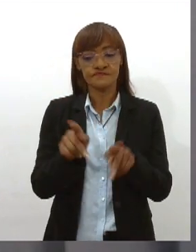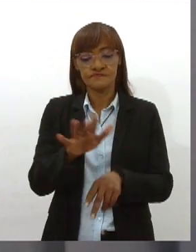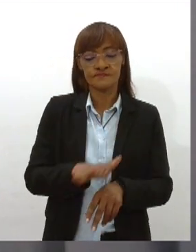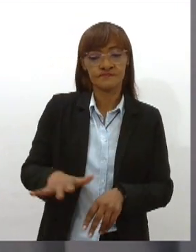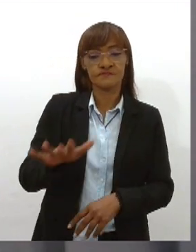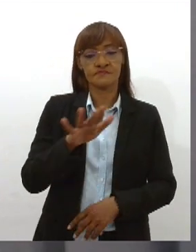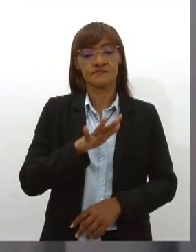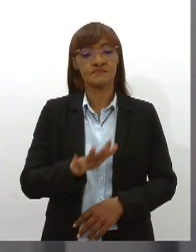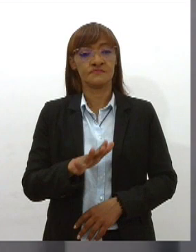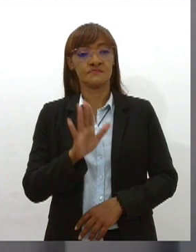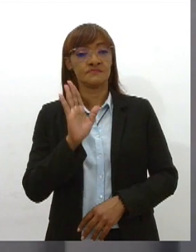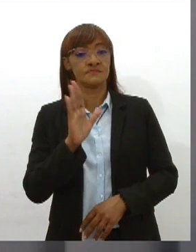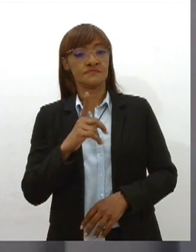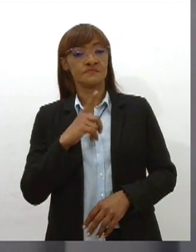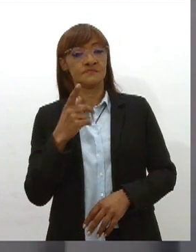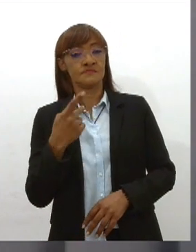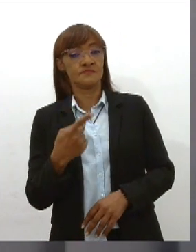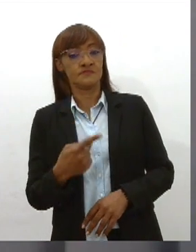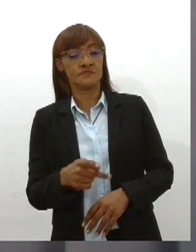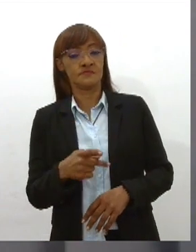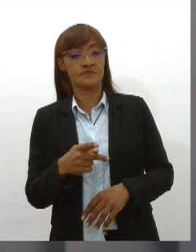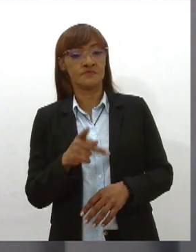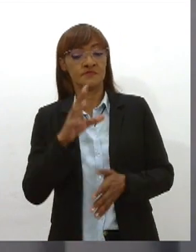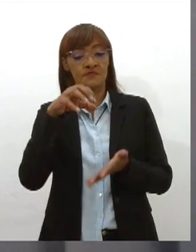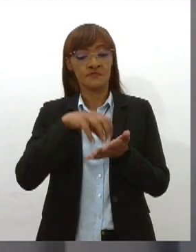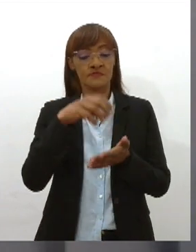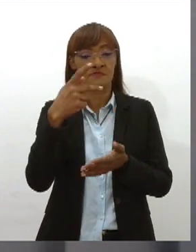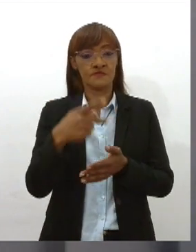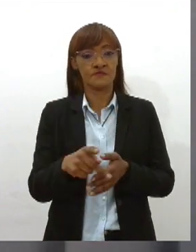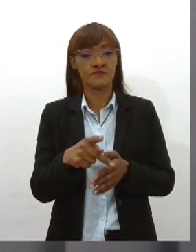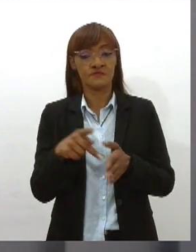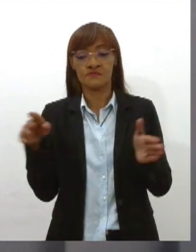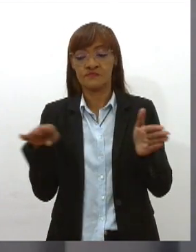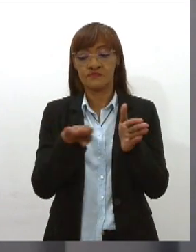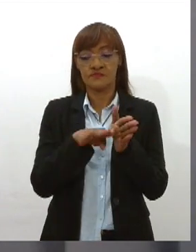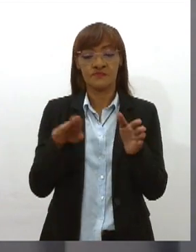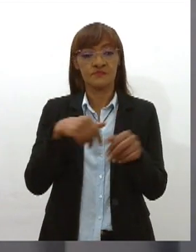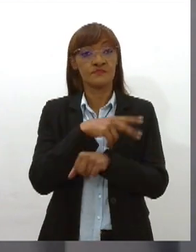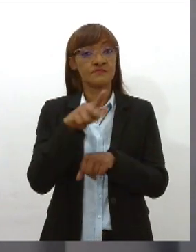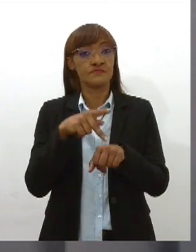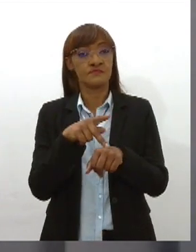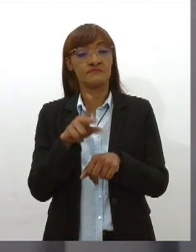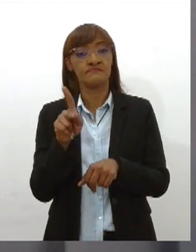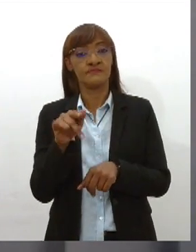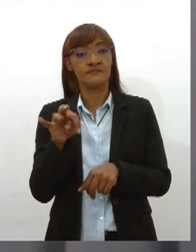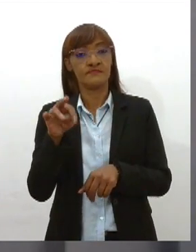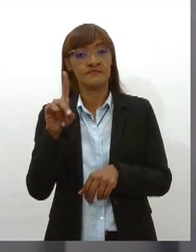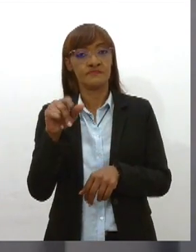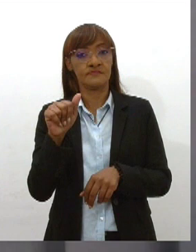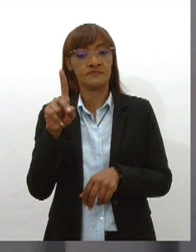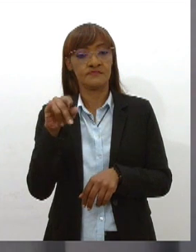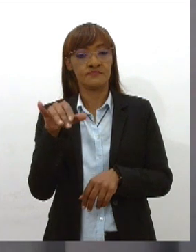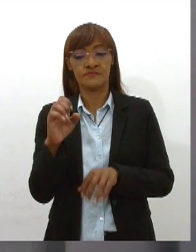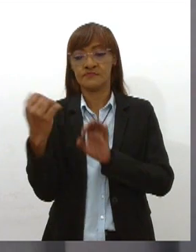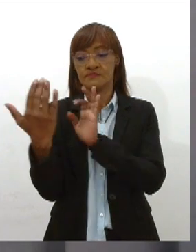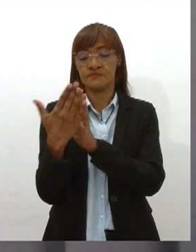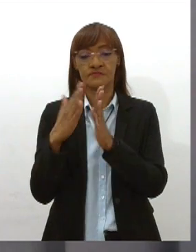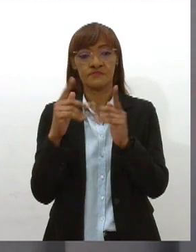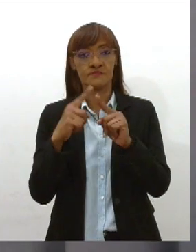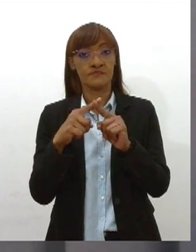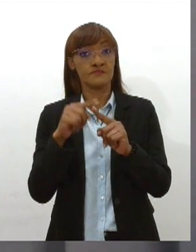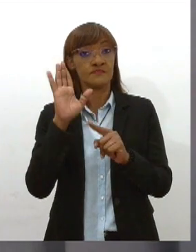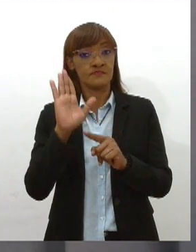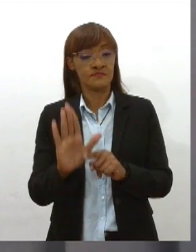unidade móvel que está instalada no estacionamento da Praça da Piedade, em frente à Igreja Matriz, no centro da cidade,